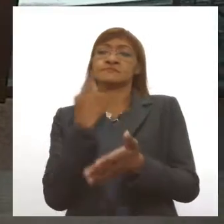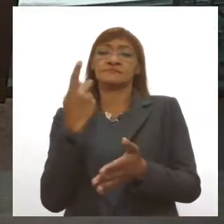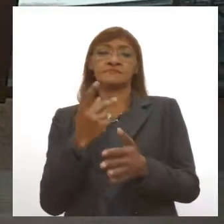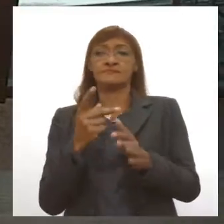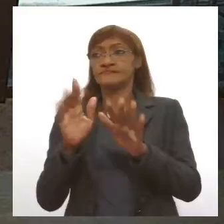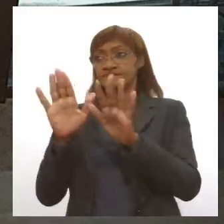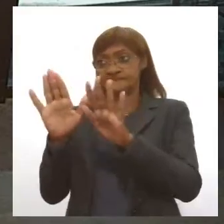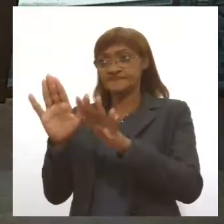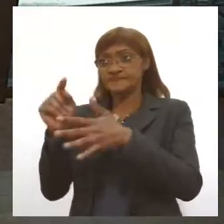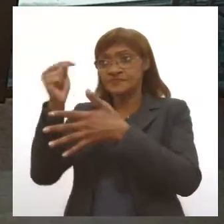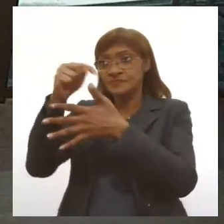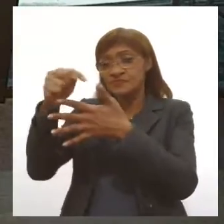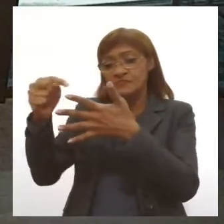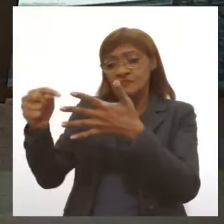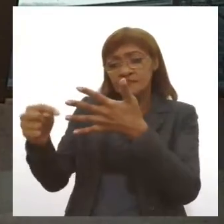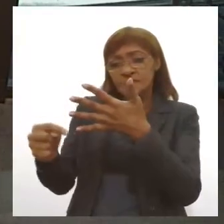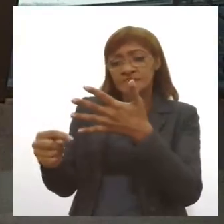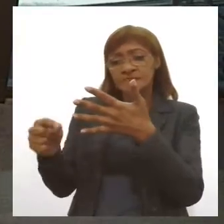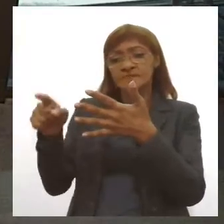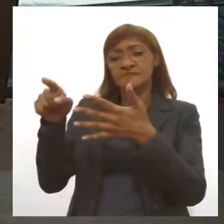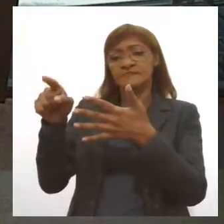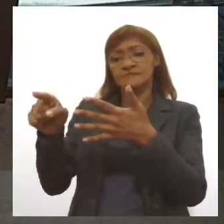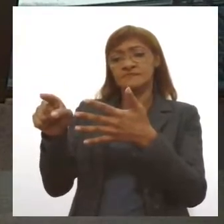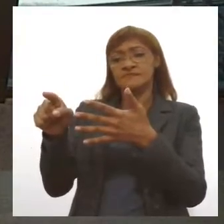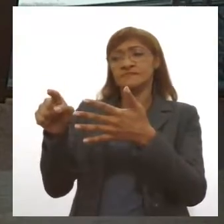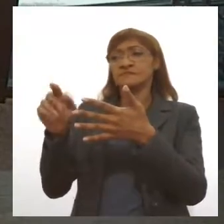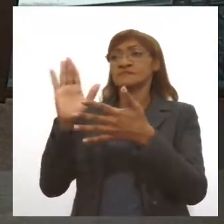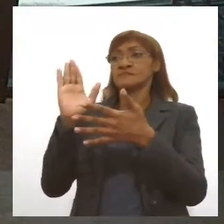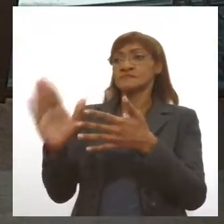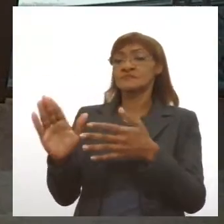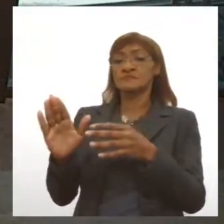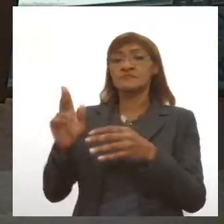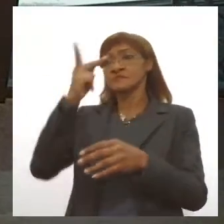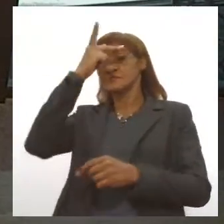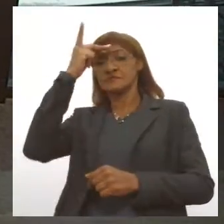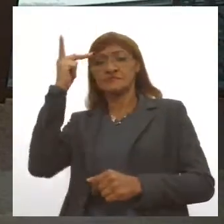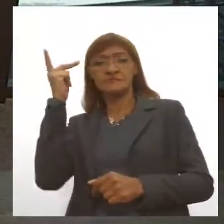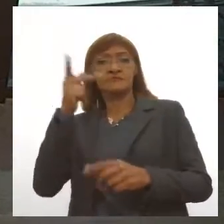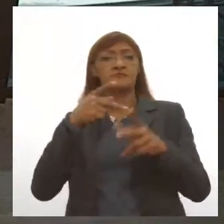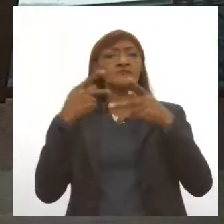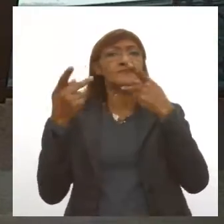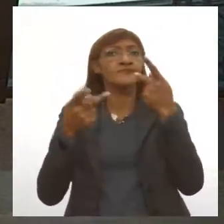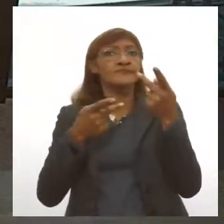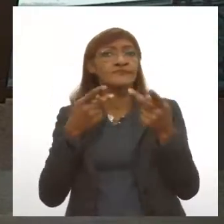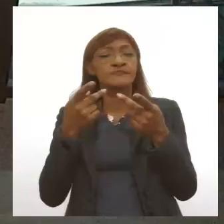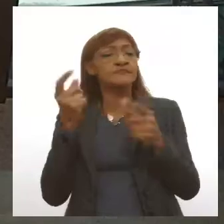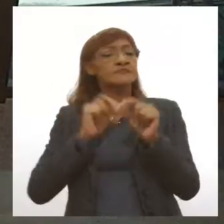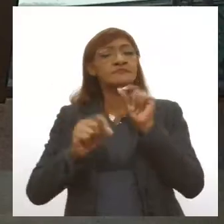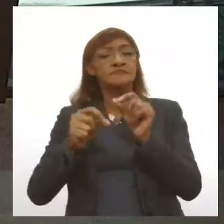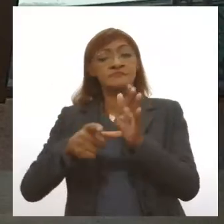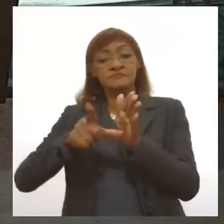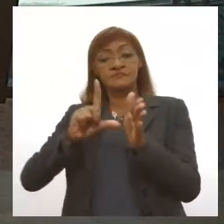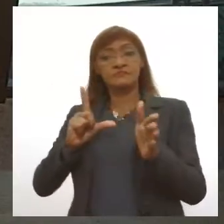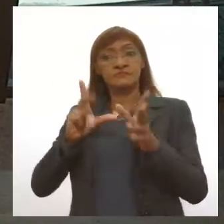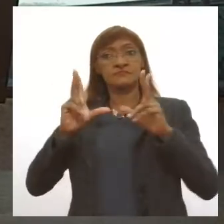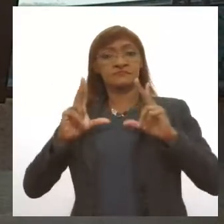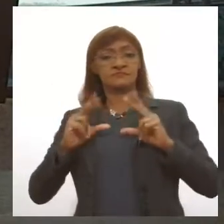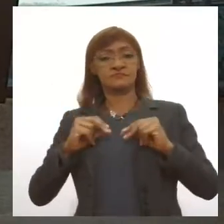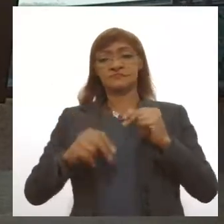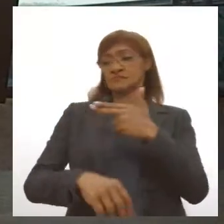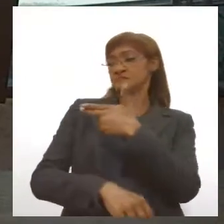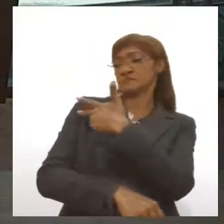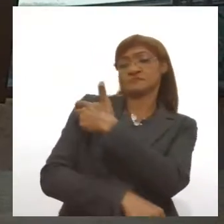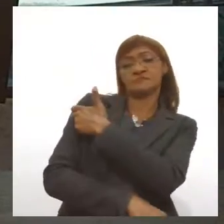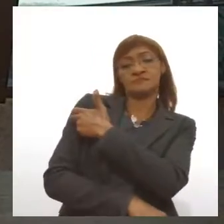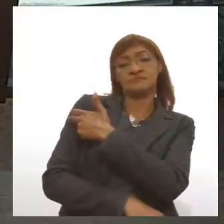pontuando nesse trecho que o falou e que chama a atenção, as pessoas comentaram muito antes de receber, inclusive, a vacina. Antes da vacina